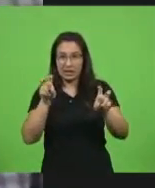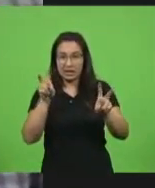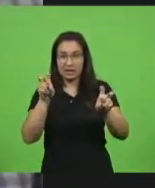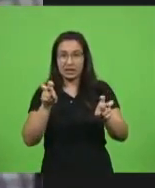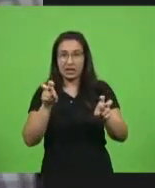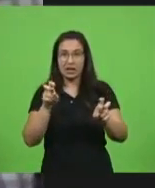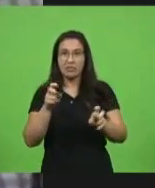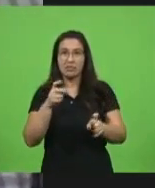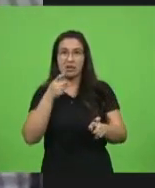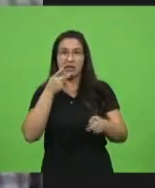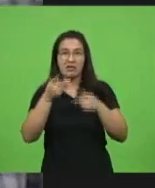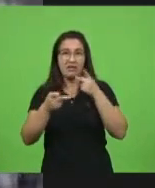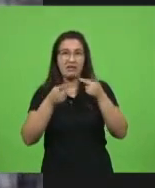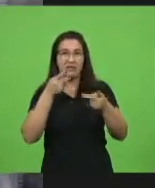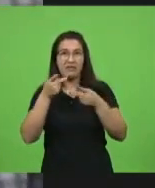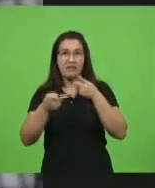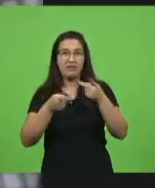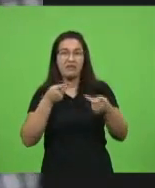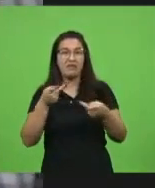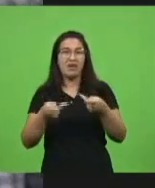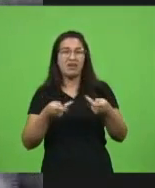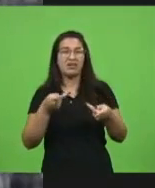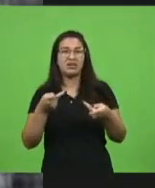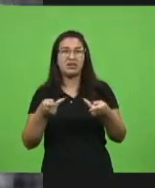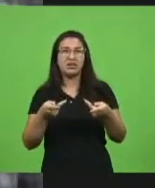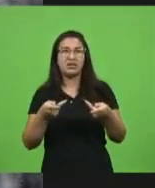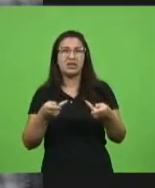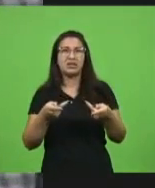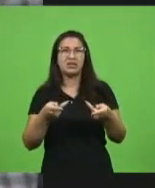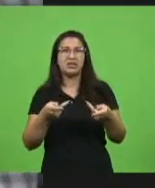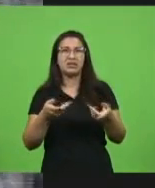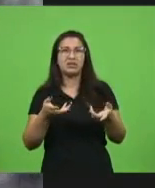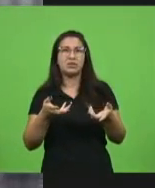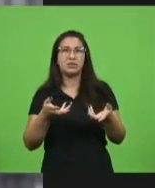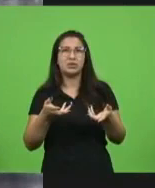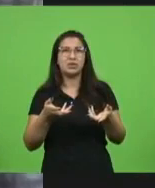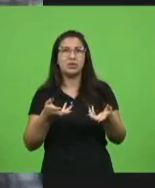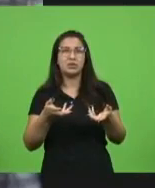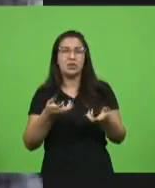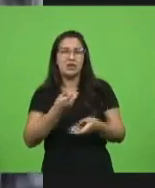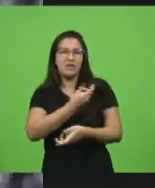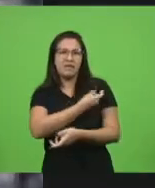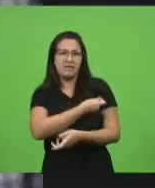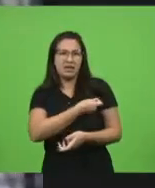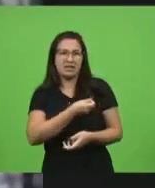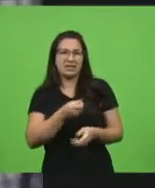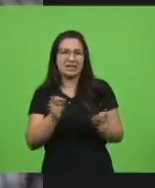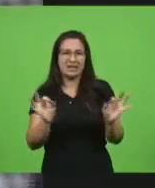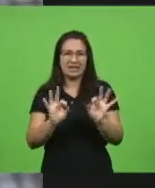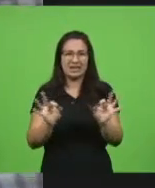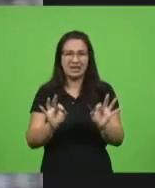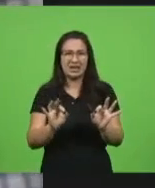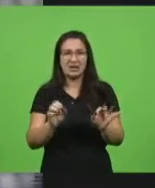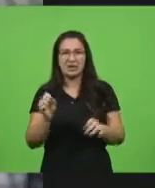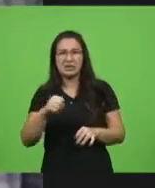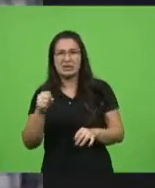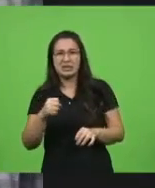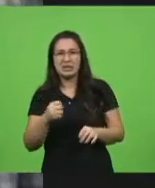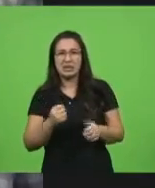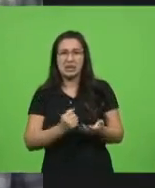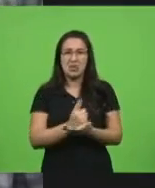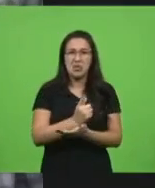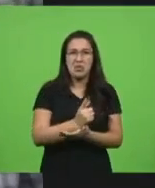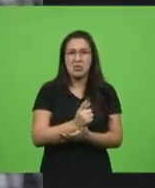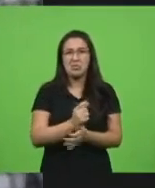Fazendo com que pouco que vacina, não vacina, vai comprar a vacina da